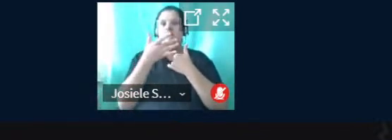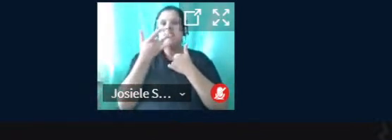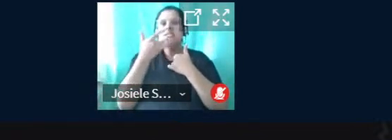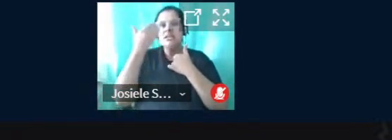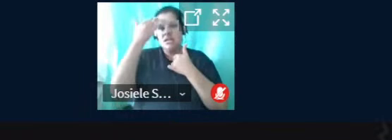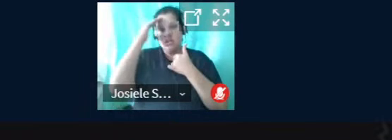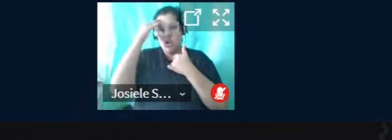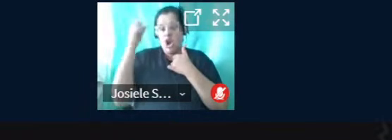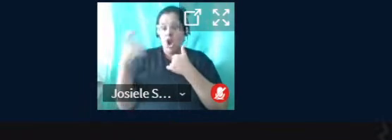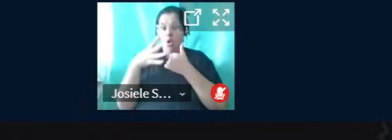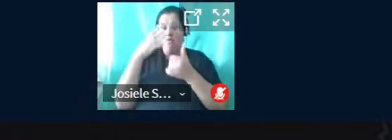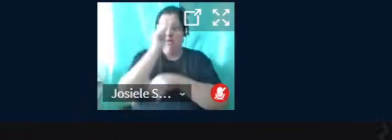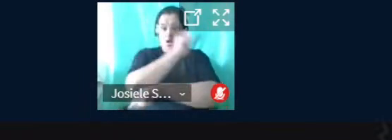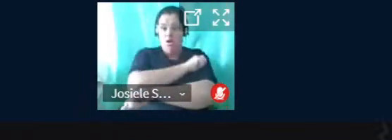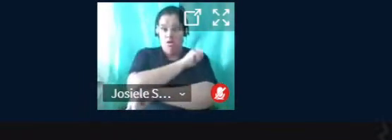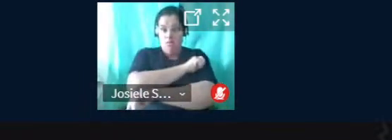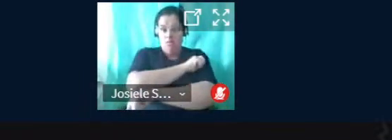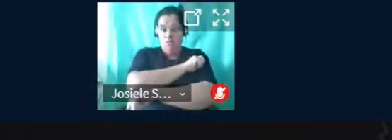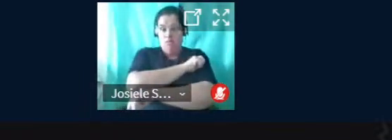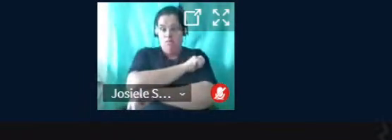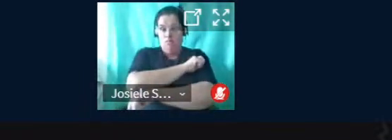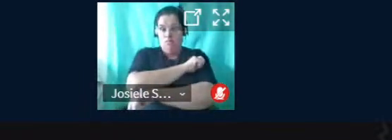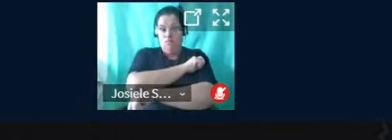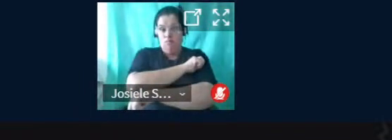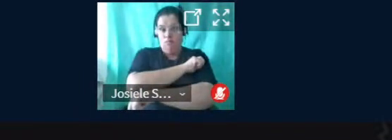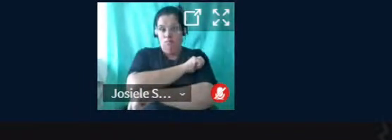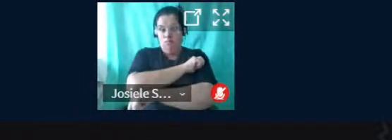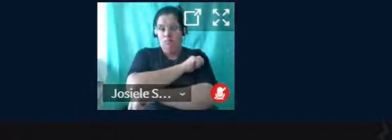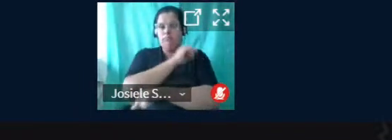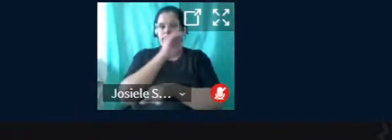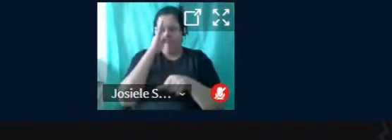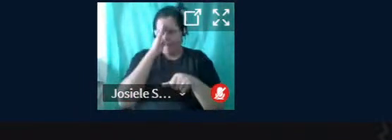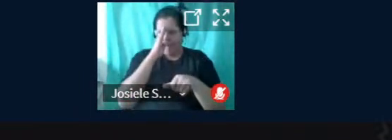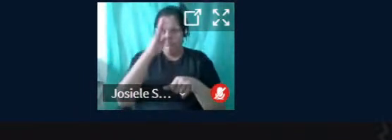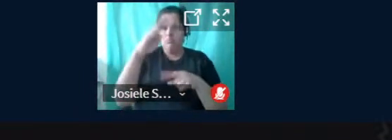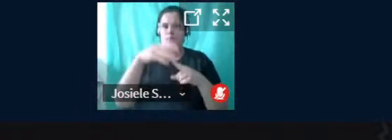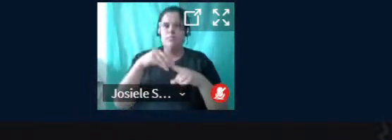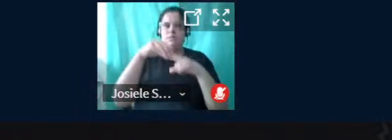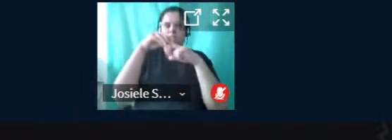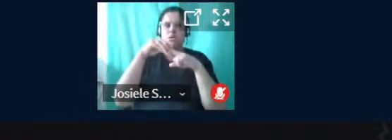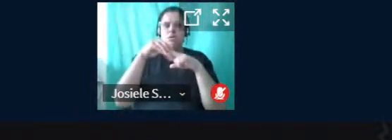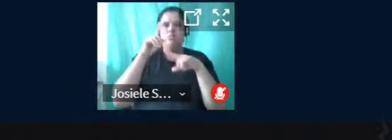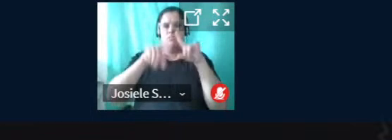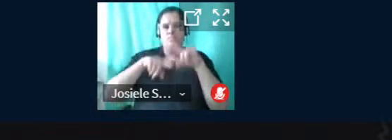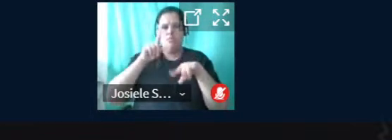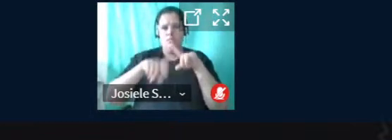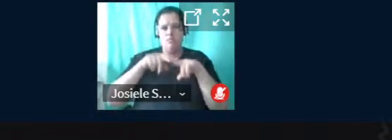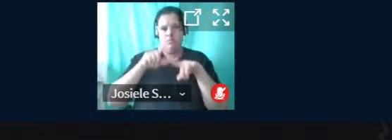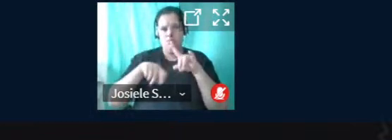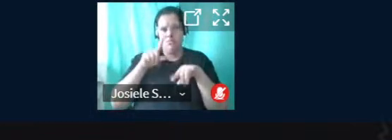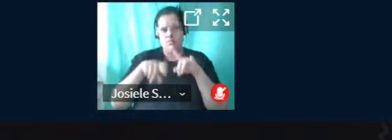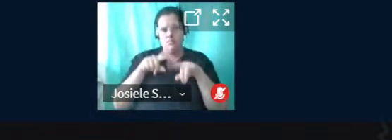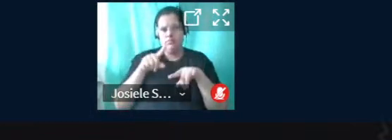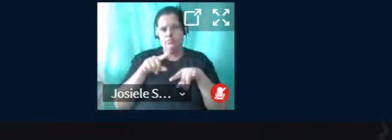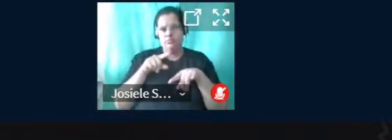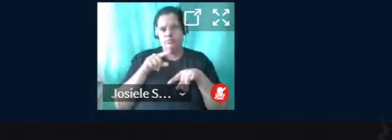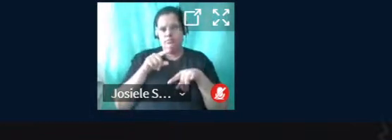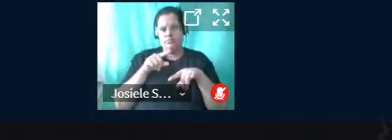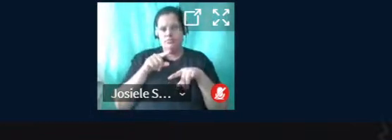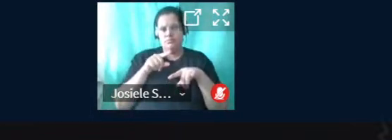a compreensão dos novos estudantes e é o ponto-chave no nosso material remodulado.